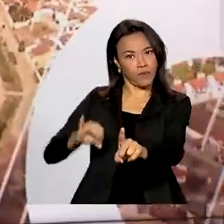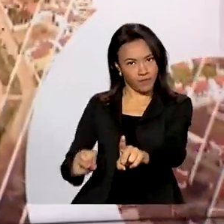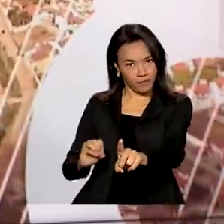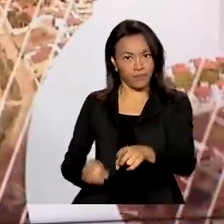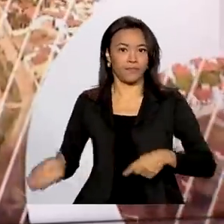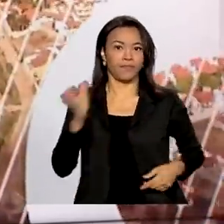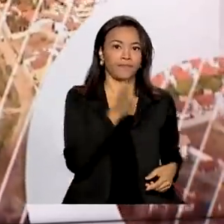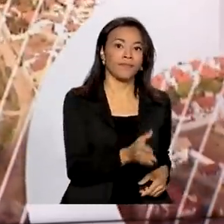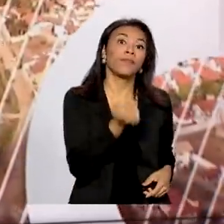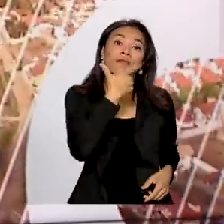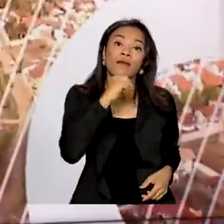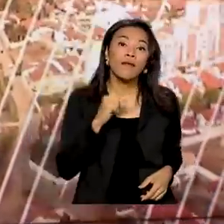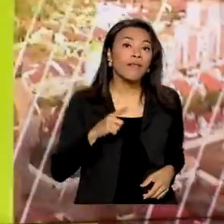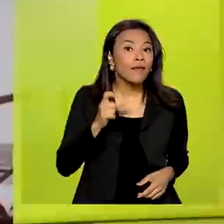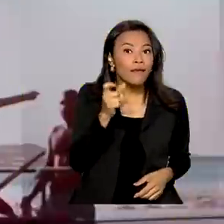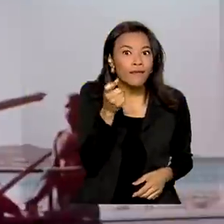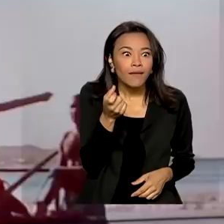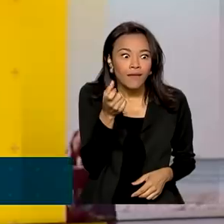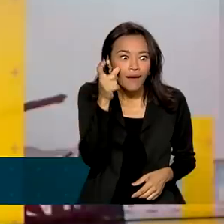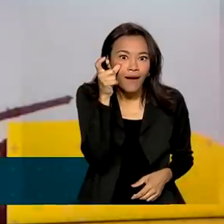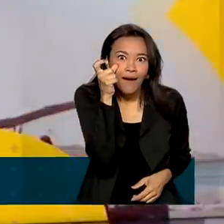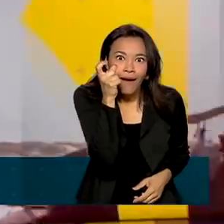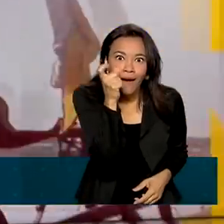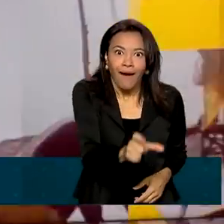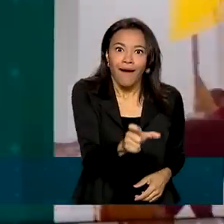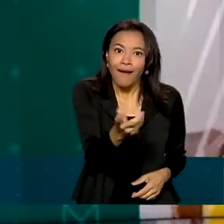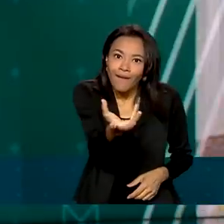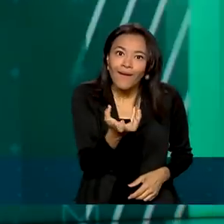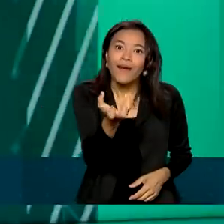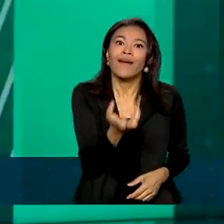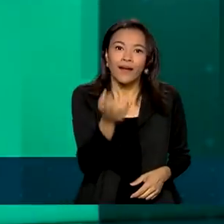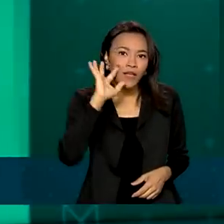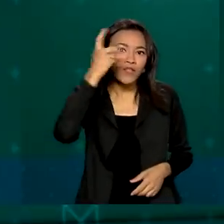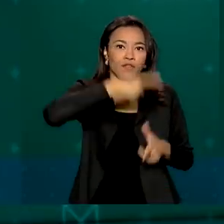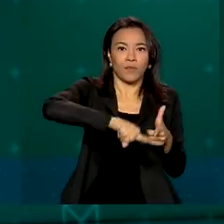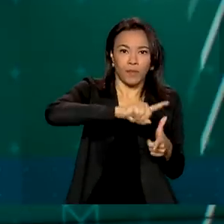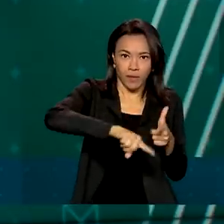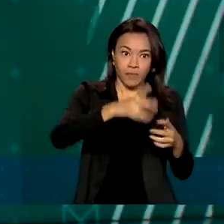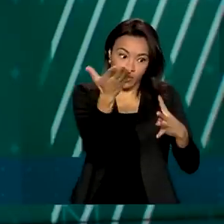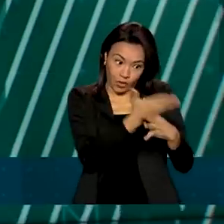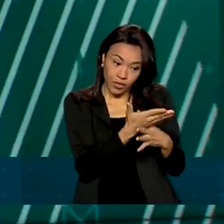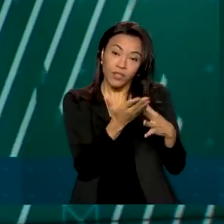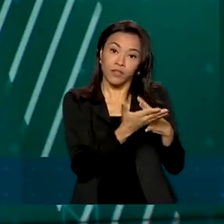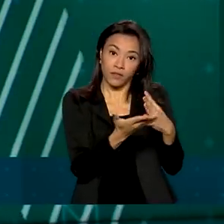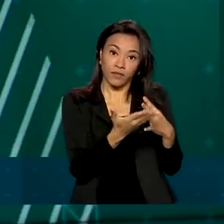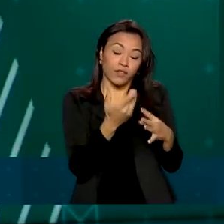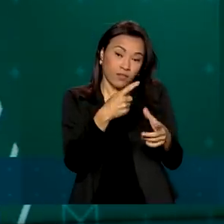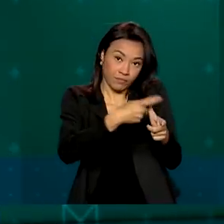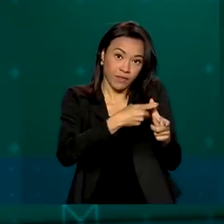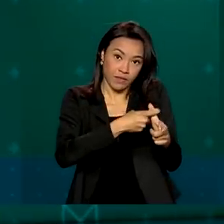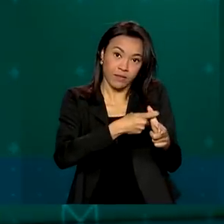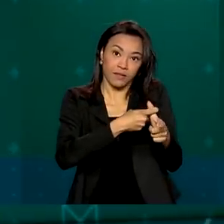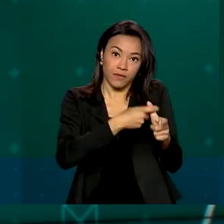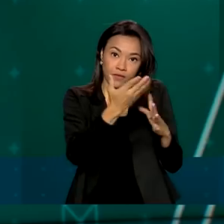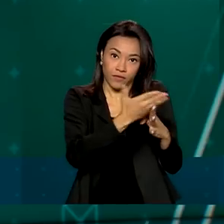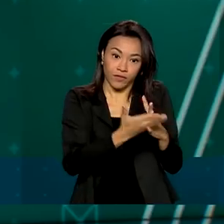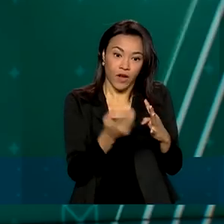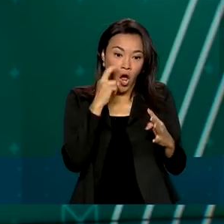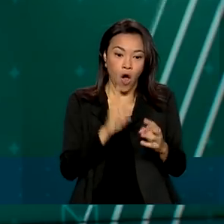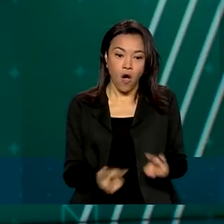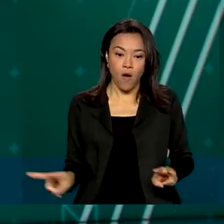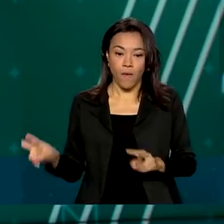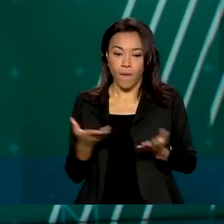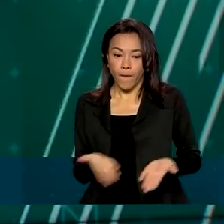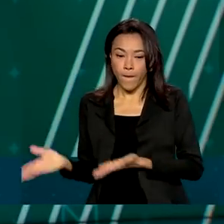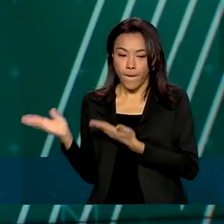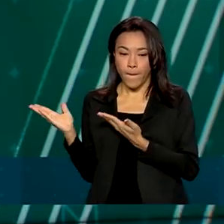Quem estiver interessado em regularizar a situação com a Receita Federal pode acessar o portal do Simples Nacional. O endereço é este que